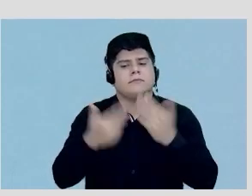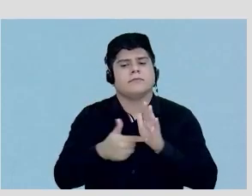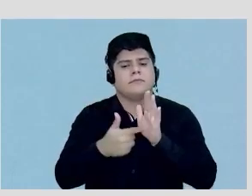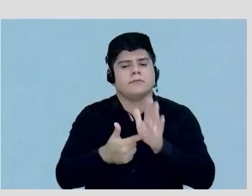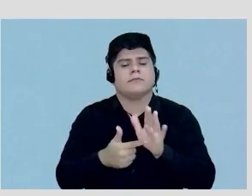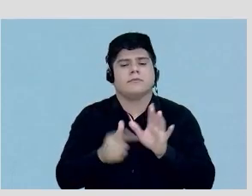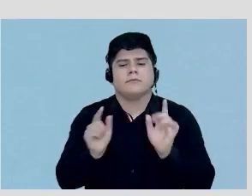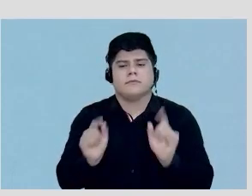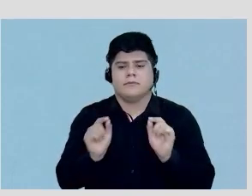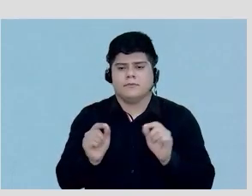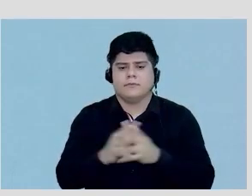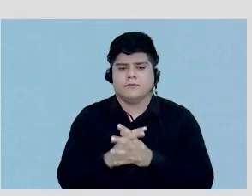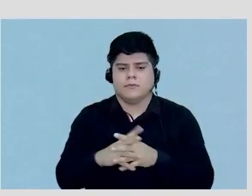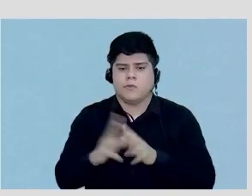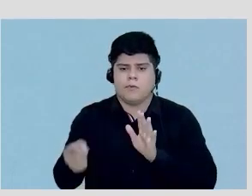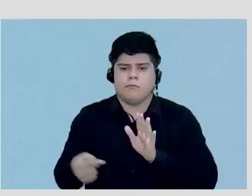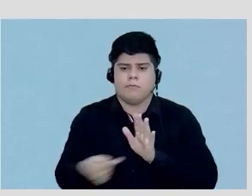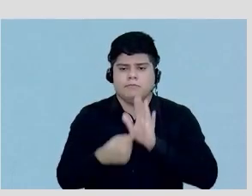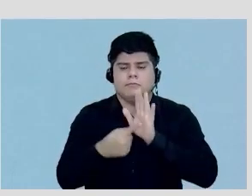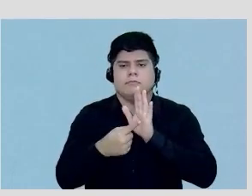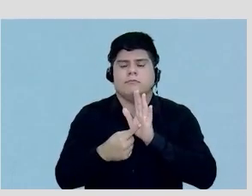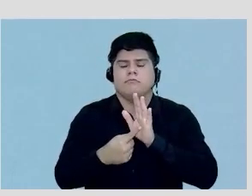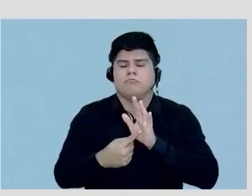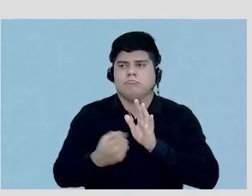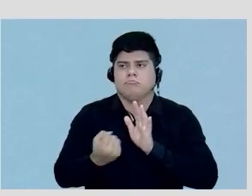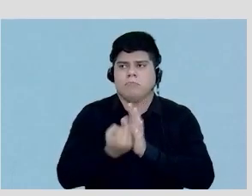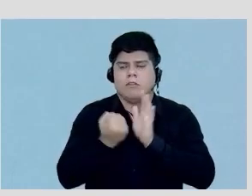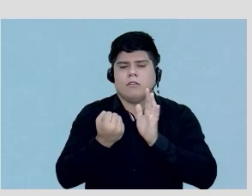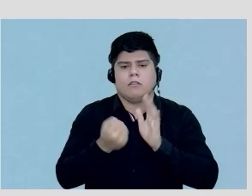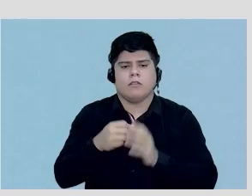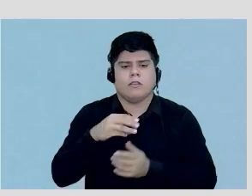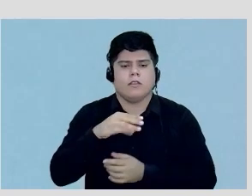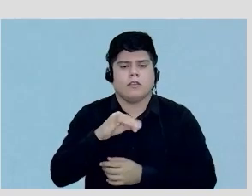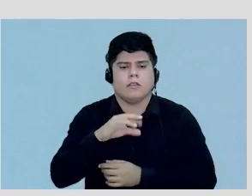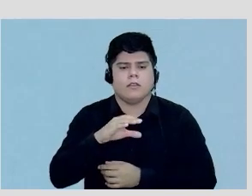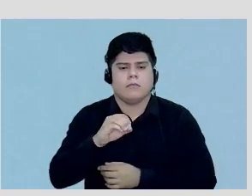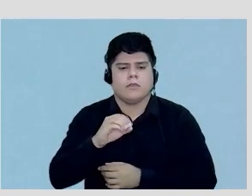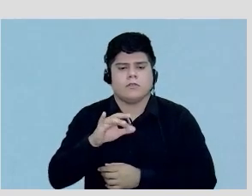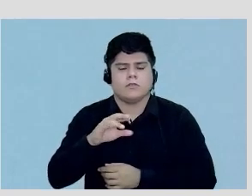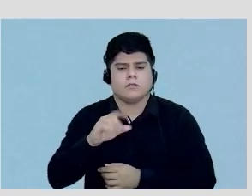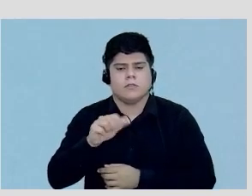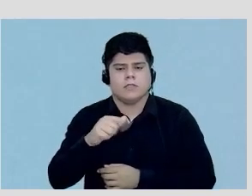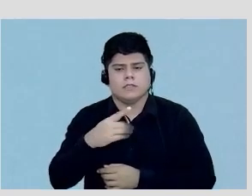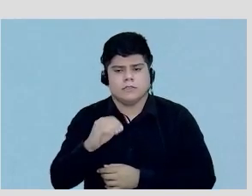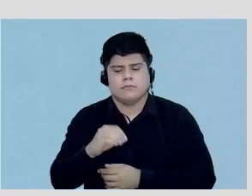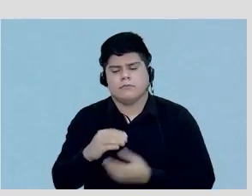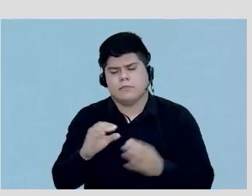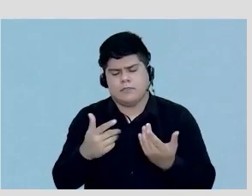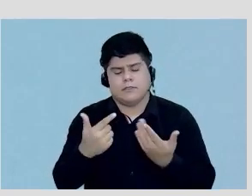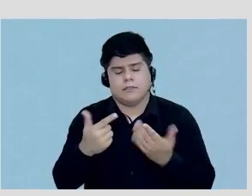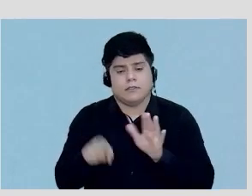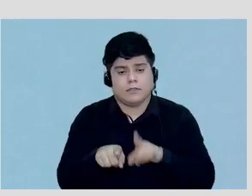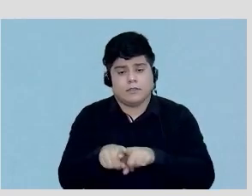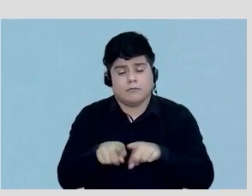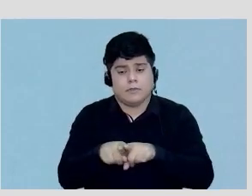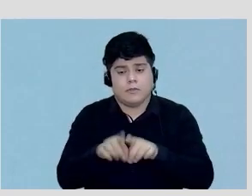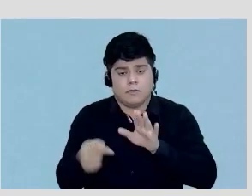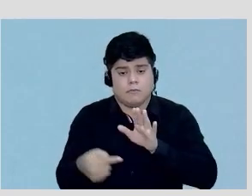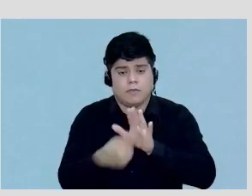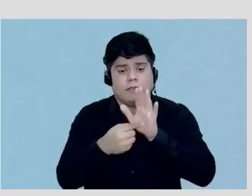o impacto da microcirculação e obviamente também o impacto